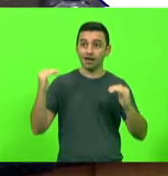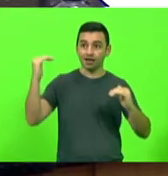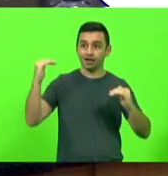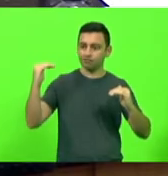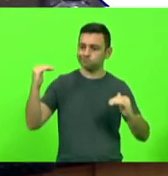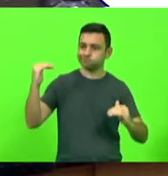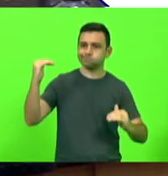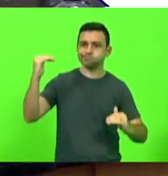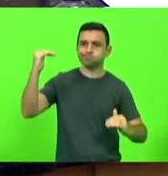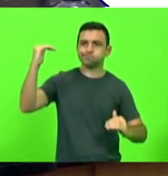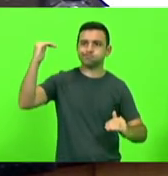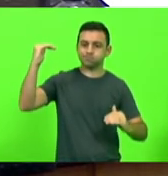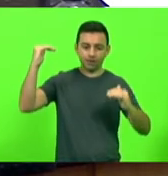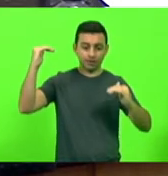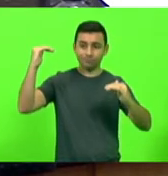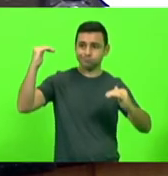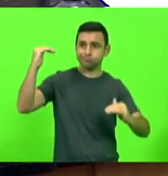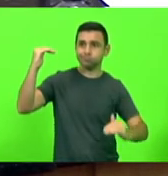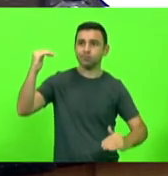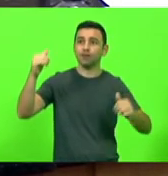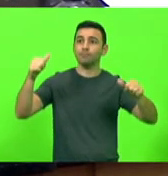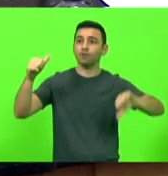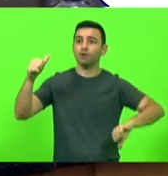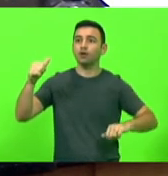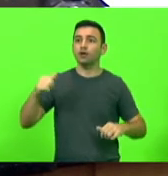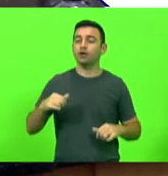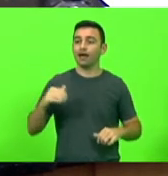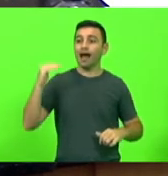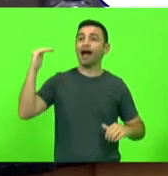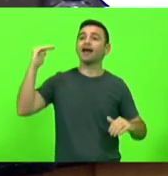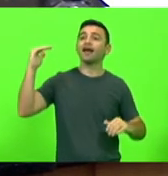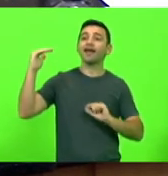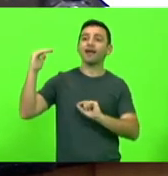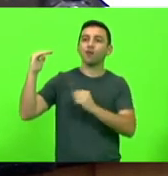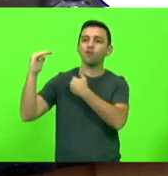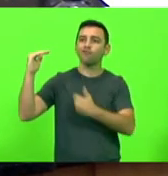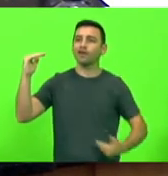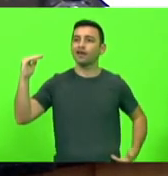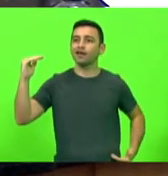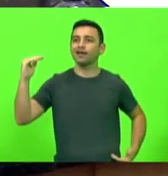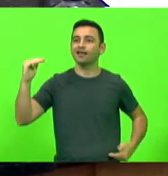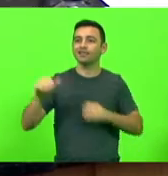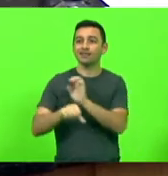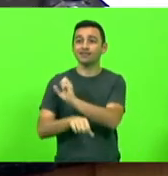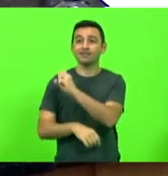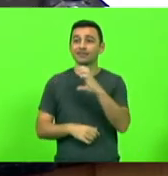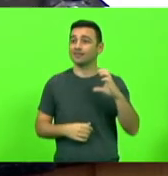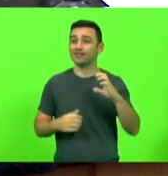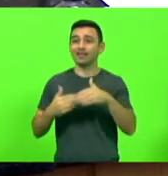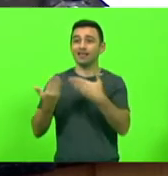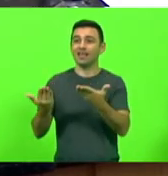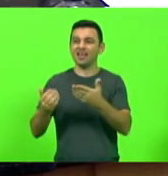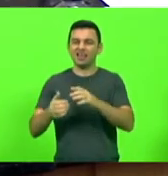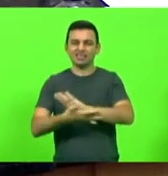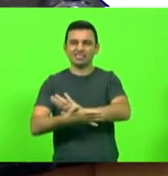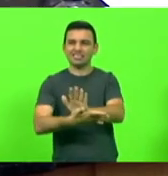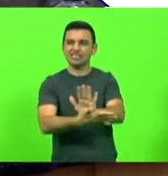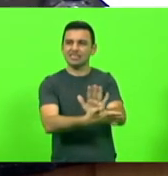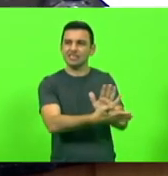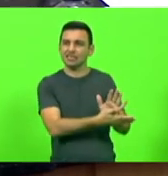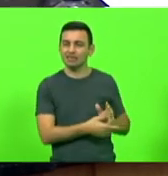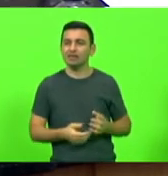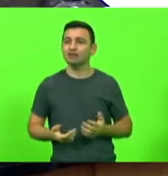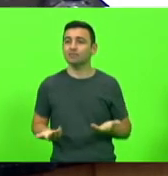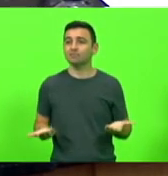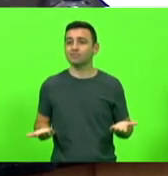de baixo desce. O problema é que está em cima é o Estado, que é uma incrível máquina de destruir riqueza, que